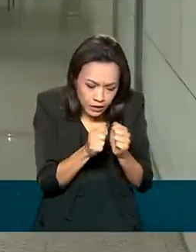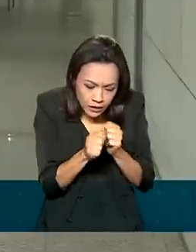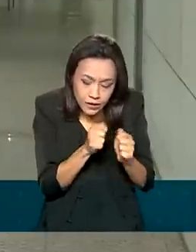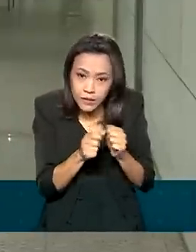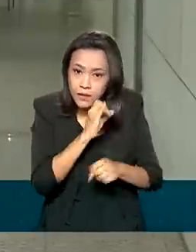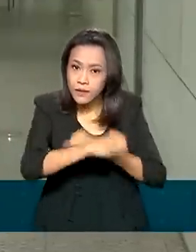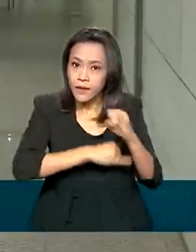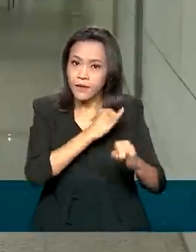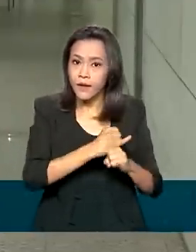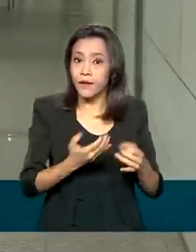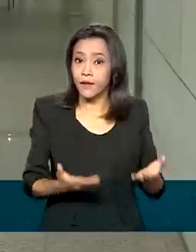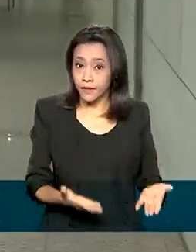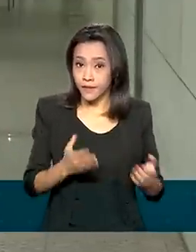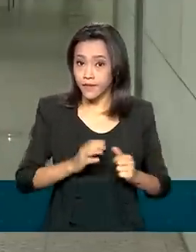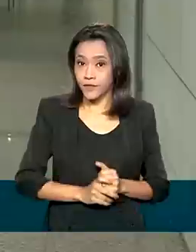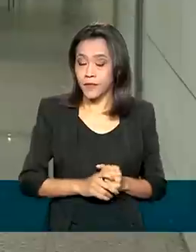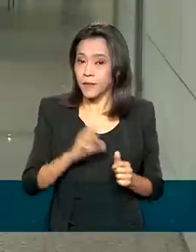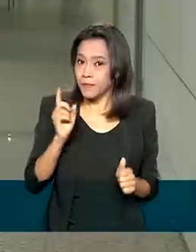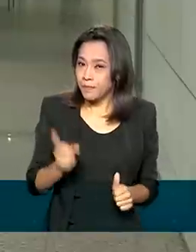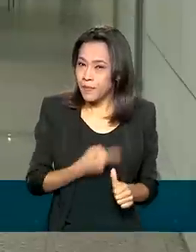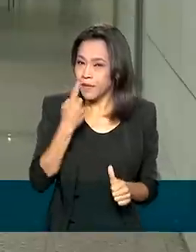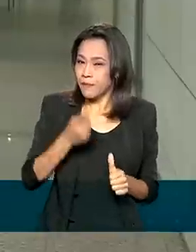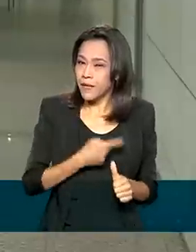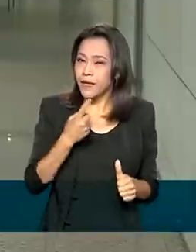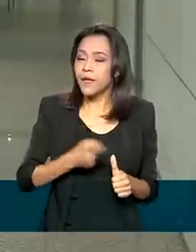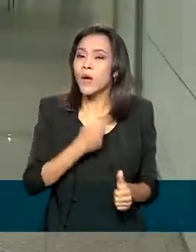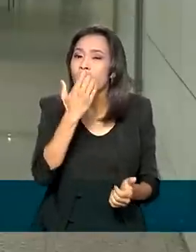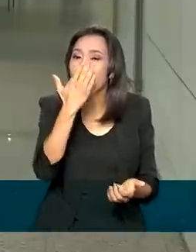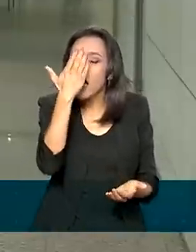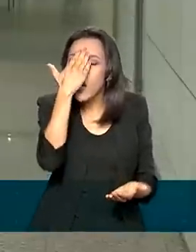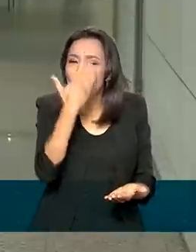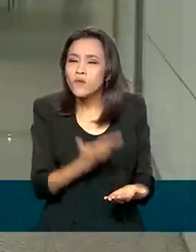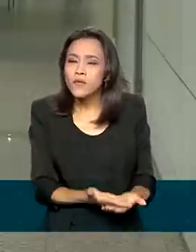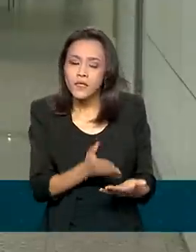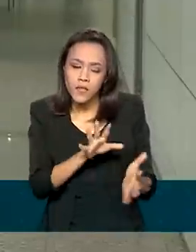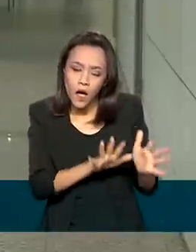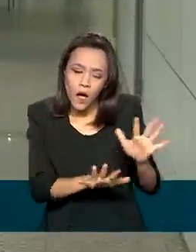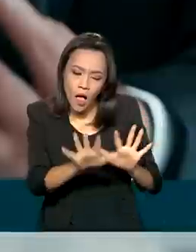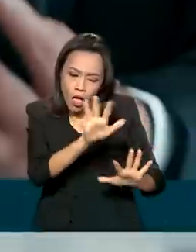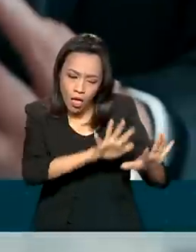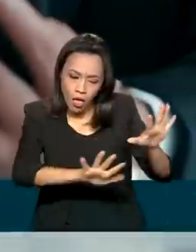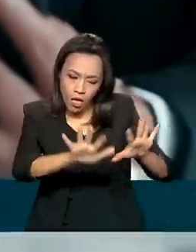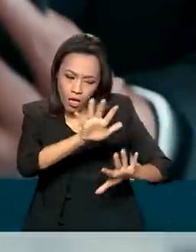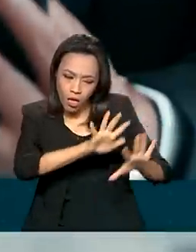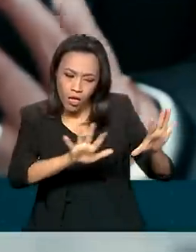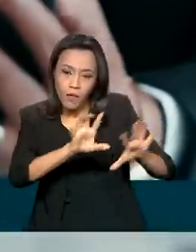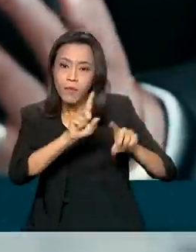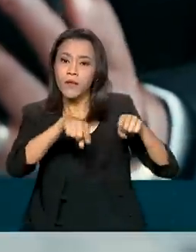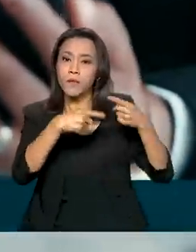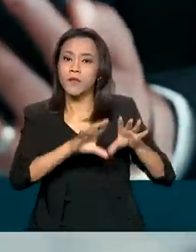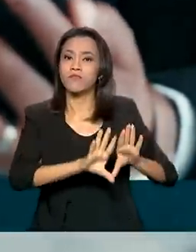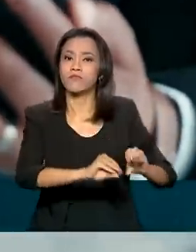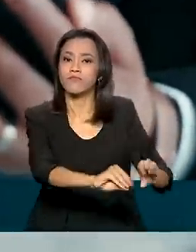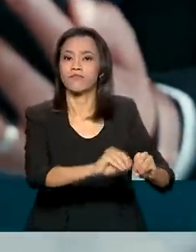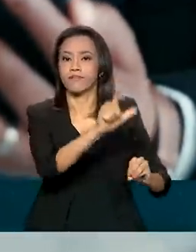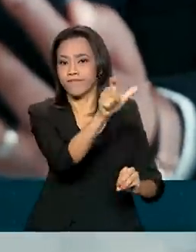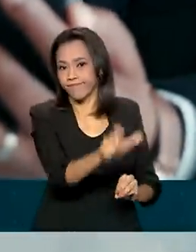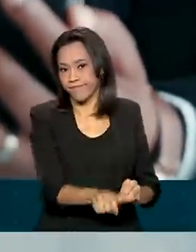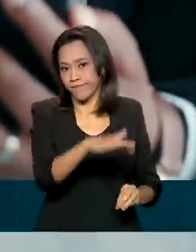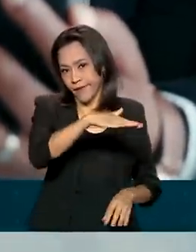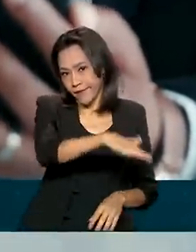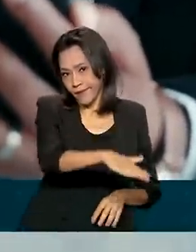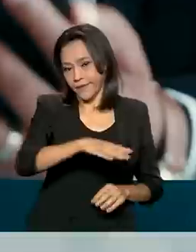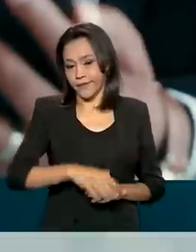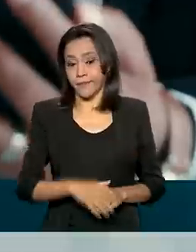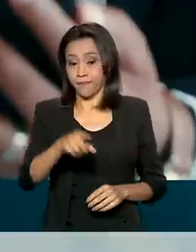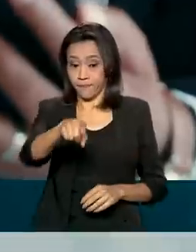primeiro ele tenta adquirir a confiança daquela criança e depois ele passa a agir. Segundo a associação SaferNet,